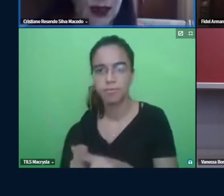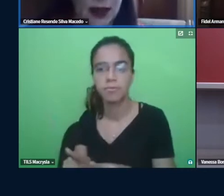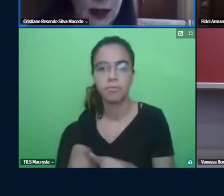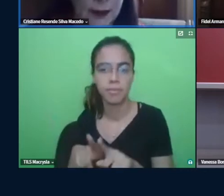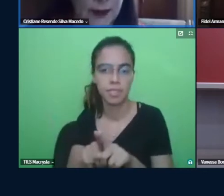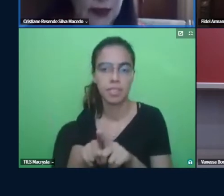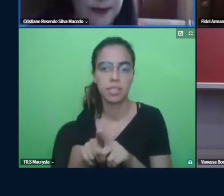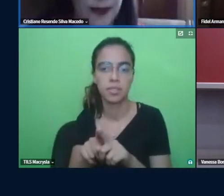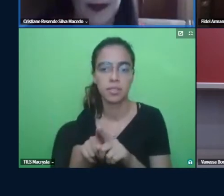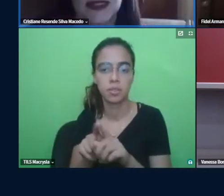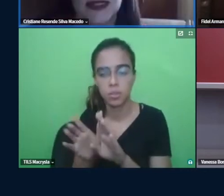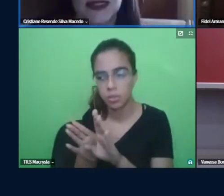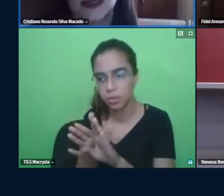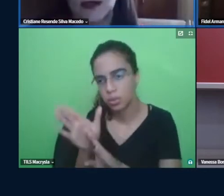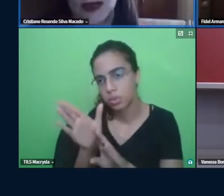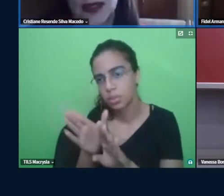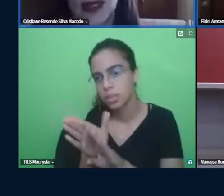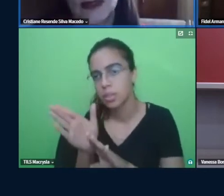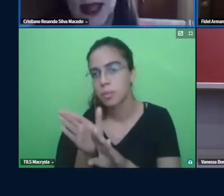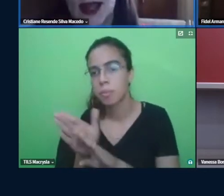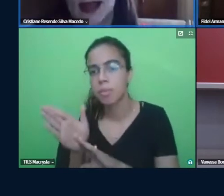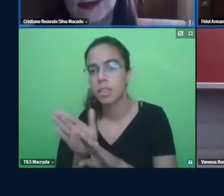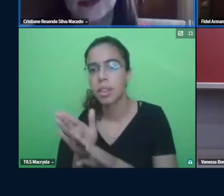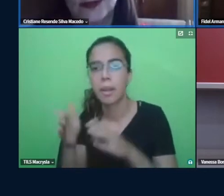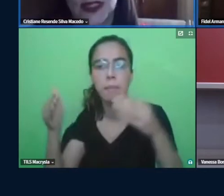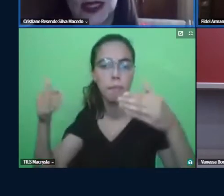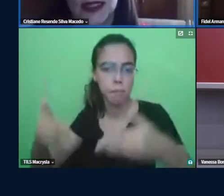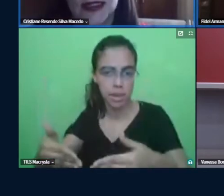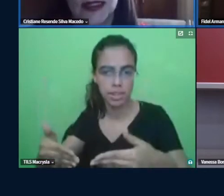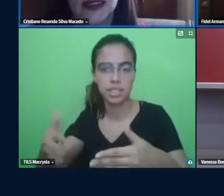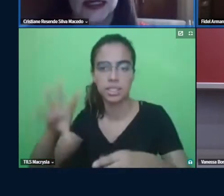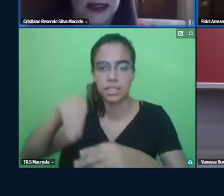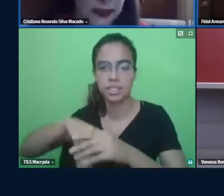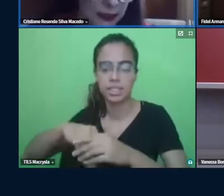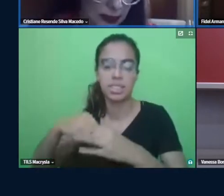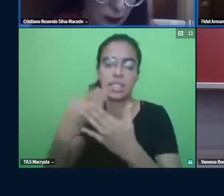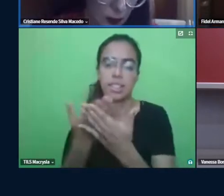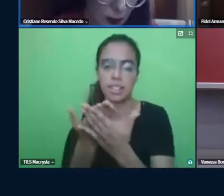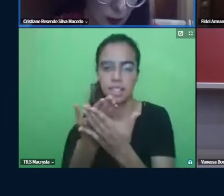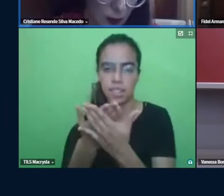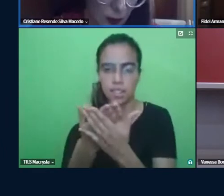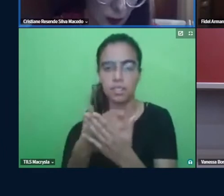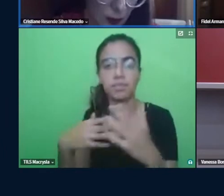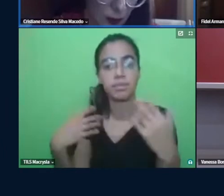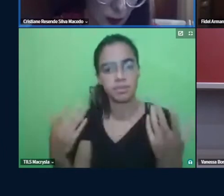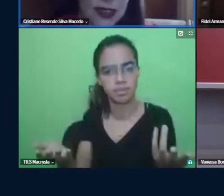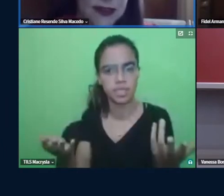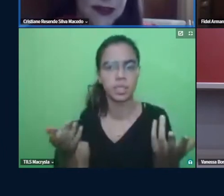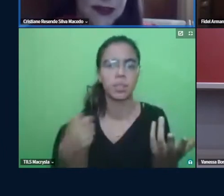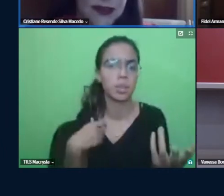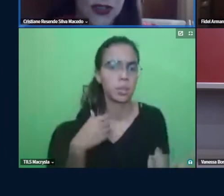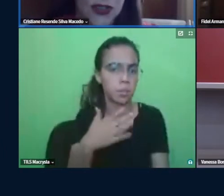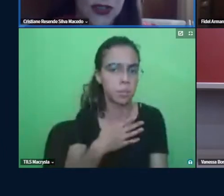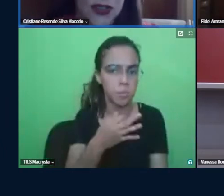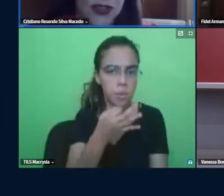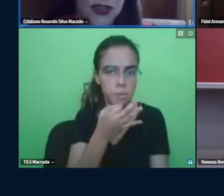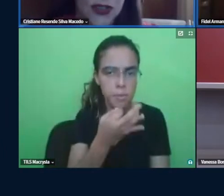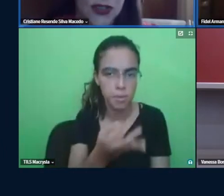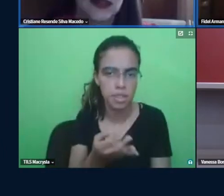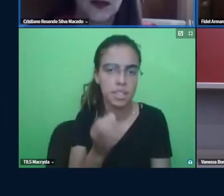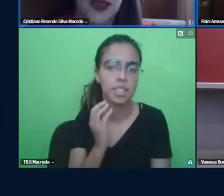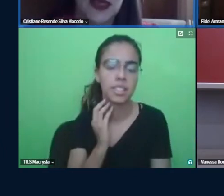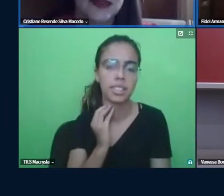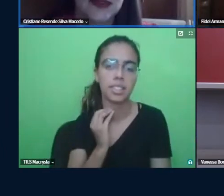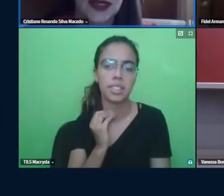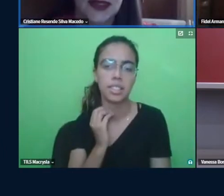a participação da Bia em sala né então eu acho que acho que nesse sentido quando ela